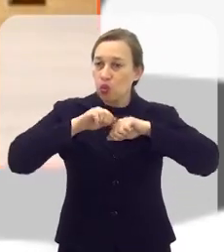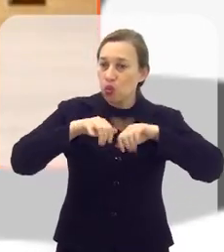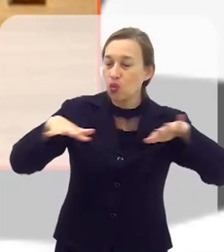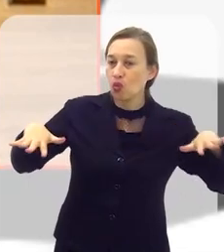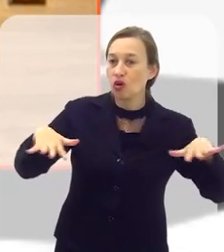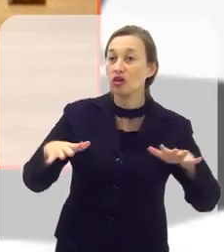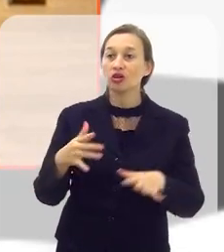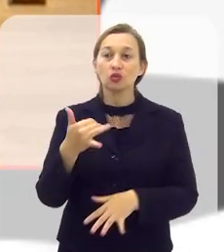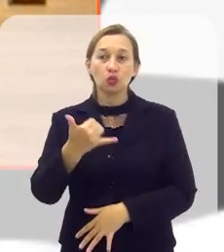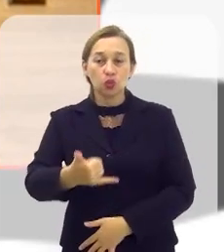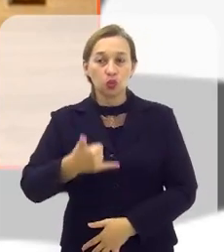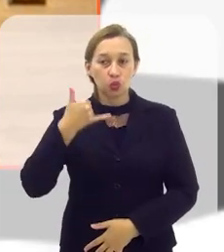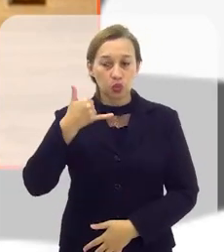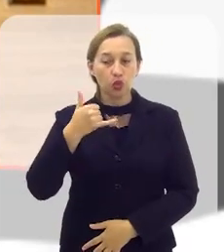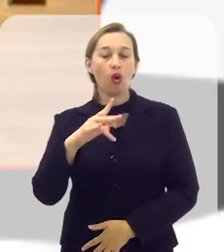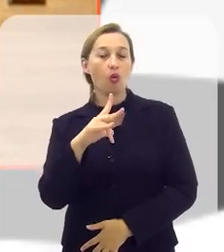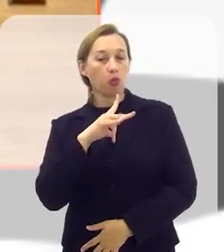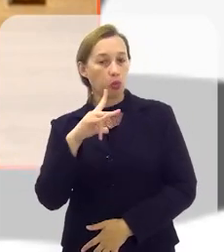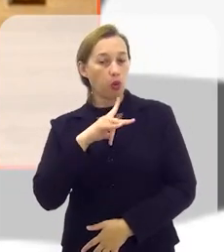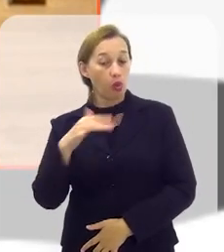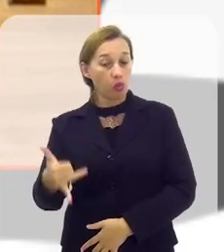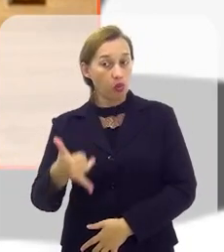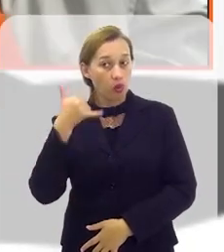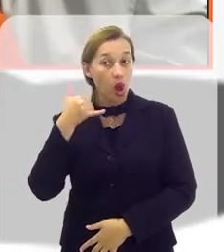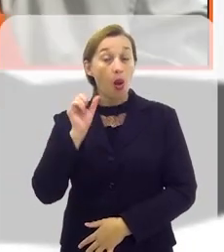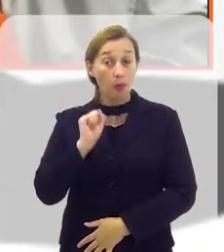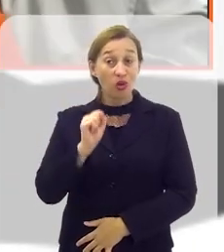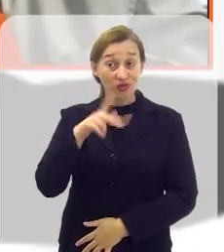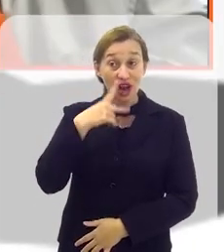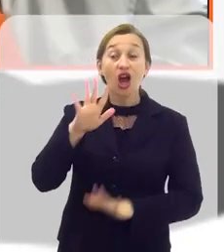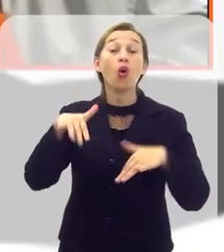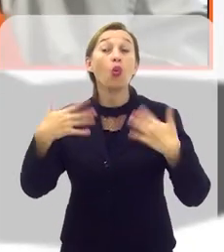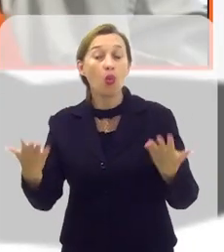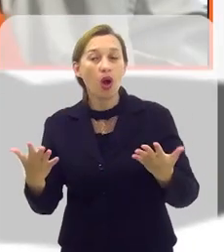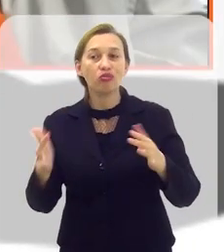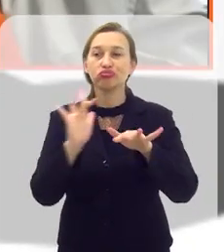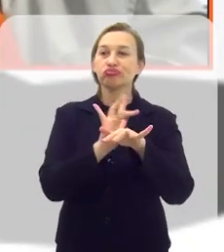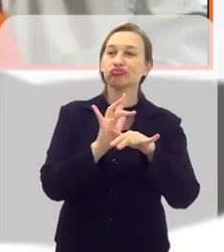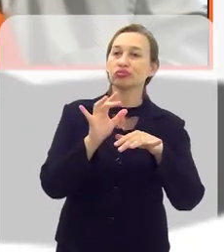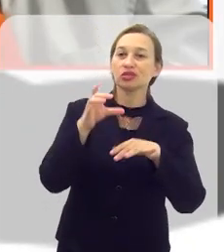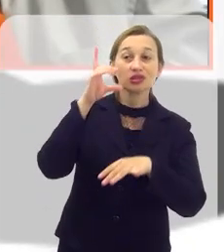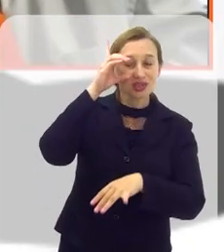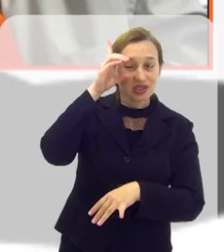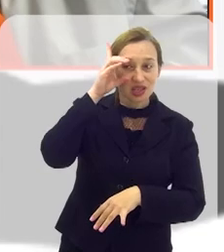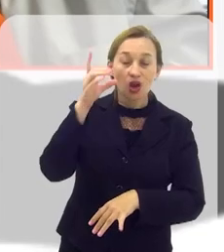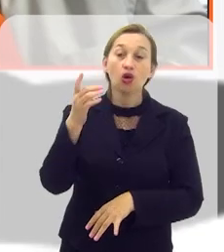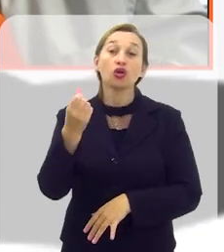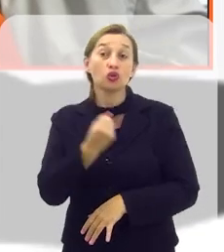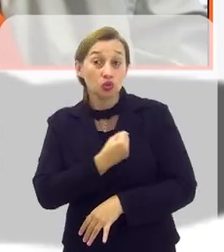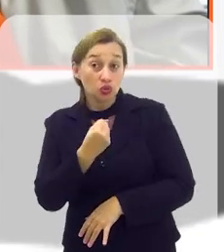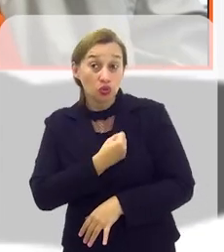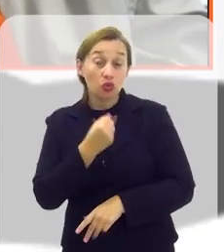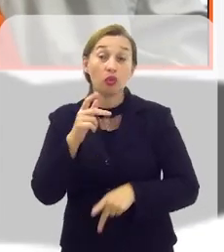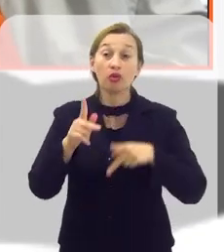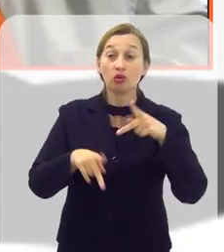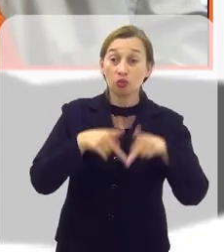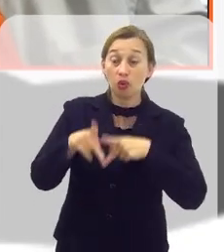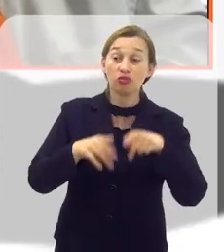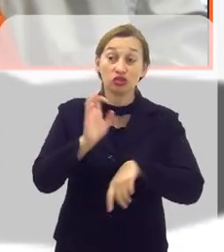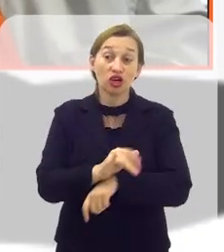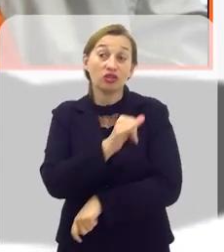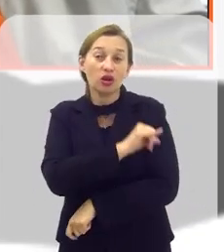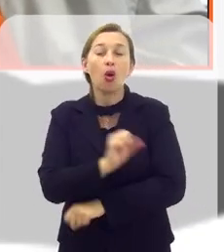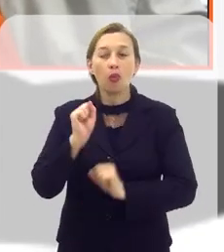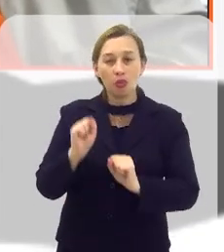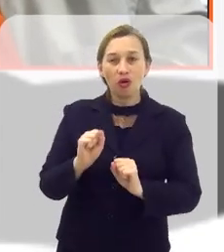sociais, inclusive um telefone que o senhor próprio atende. O pode dizer qual é o seu Instagram e esse número para que a população do estado